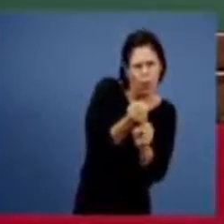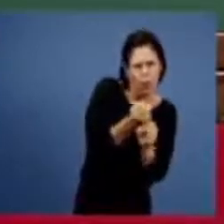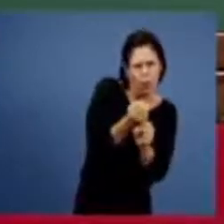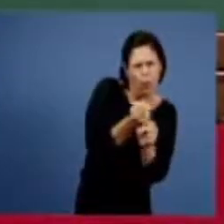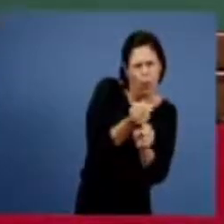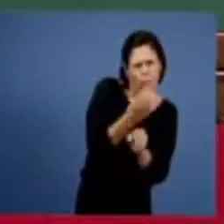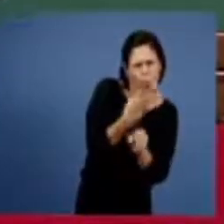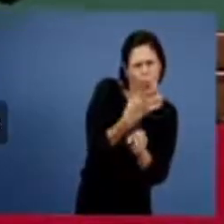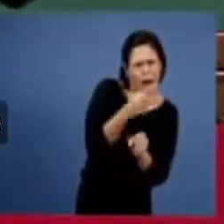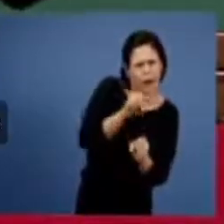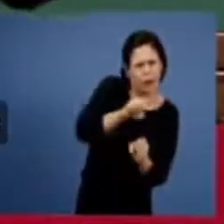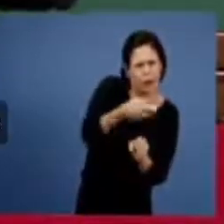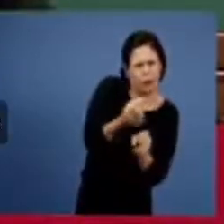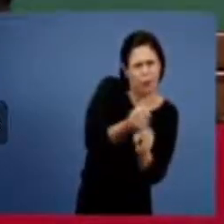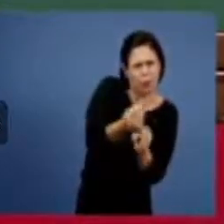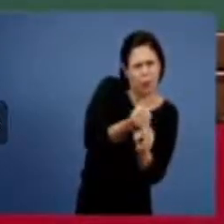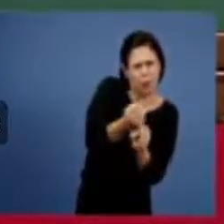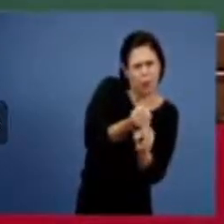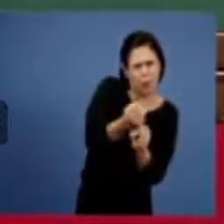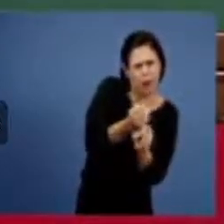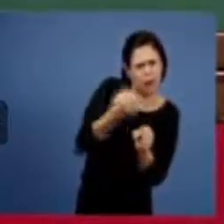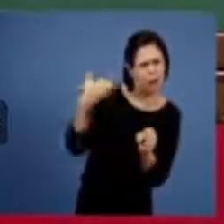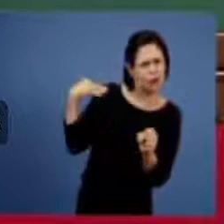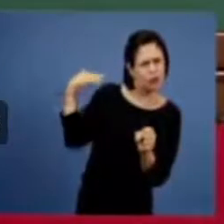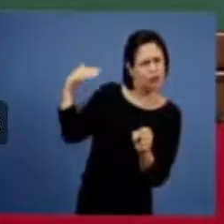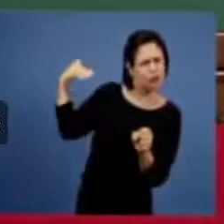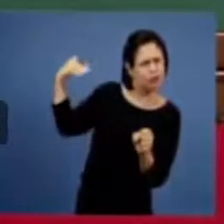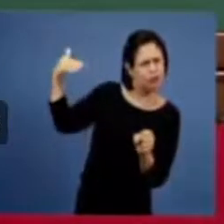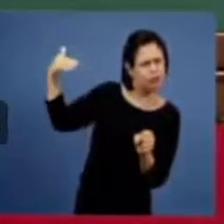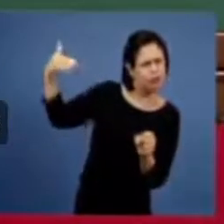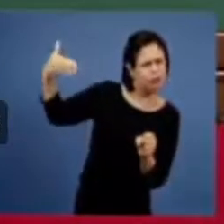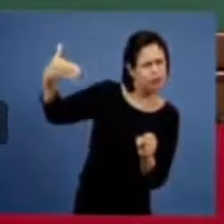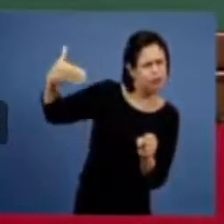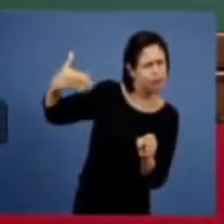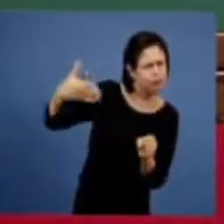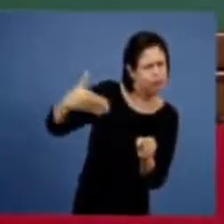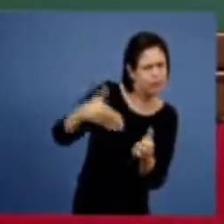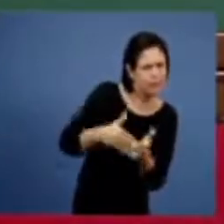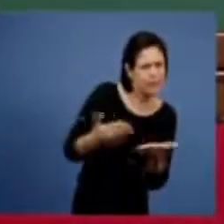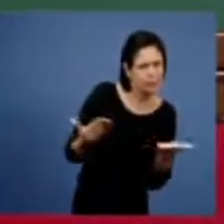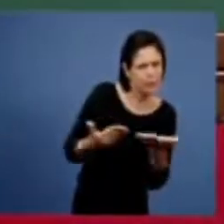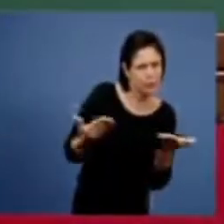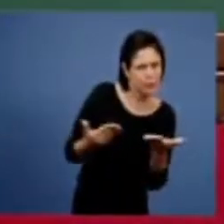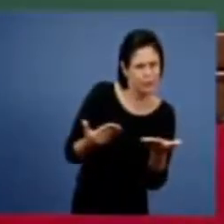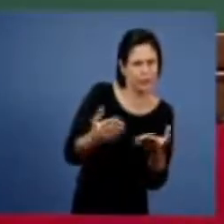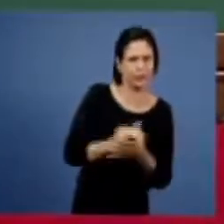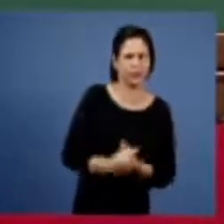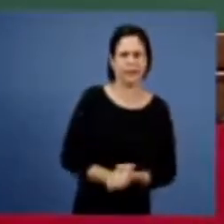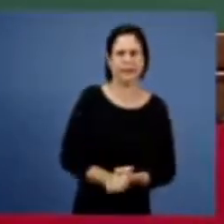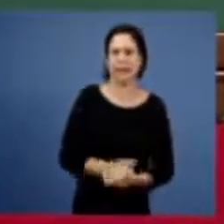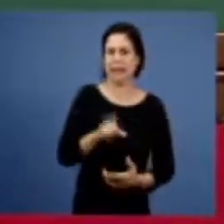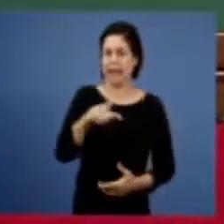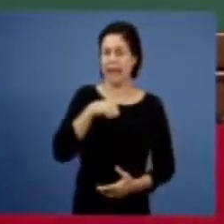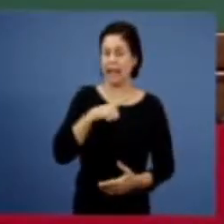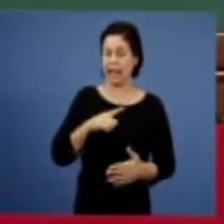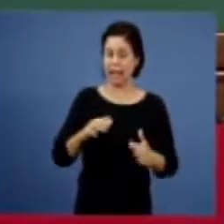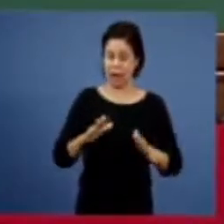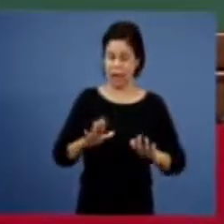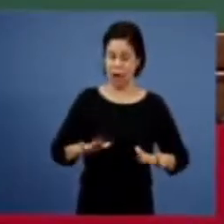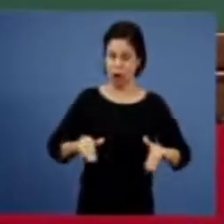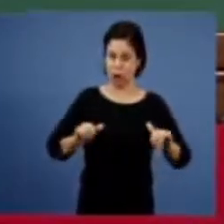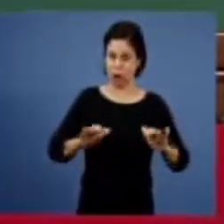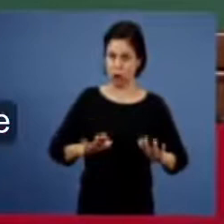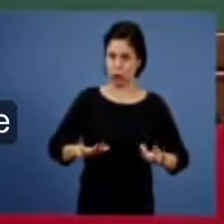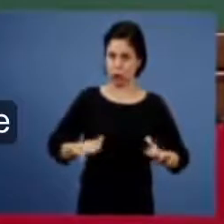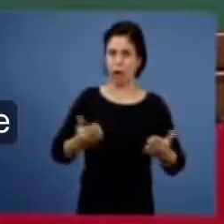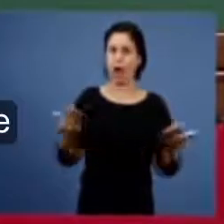para que aquilo acontecesse a espada agora está no caminho e o homem só entra